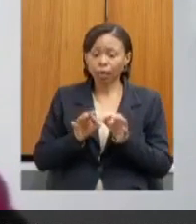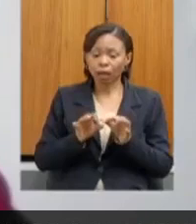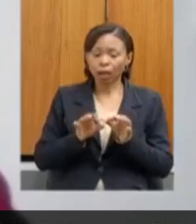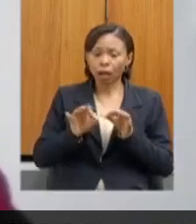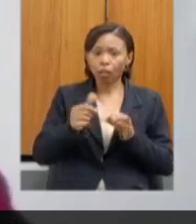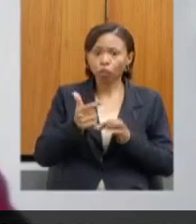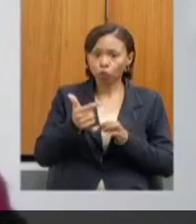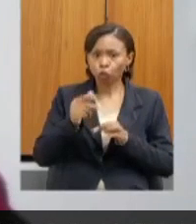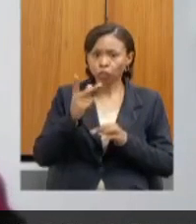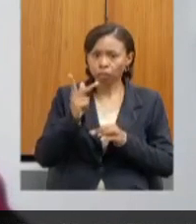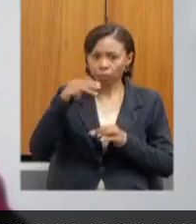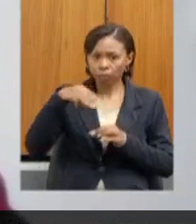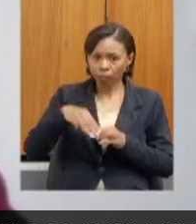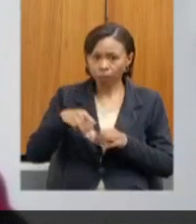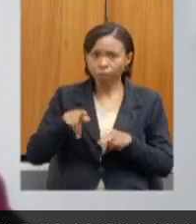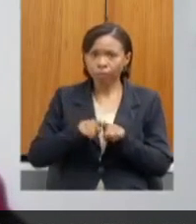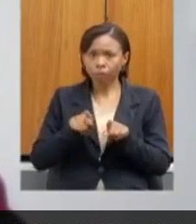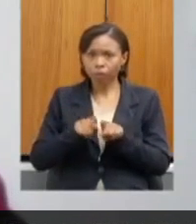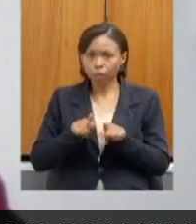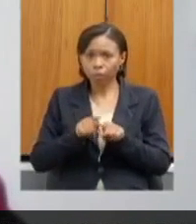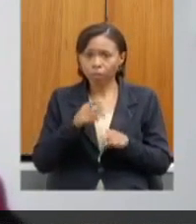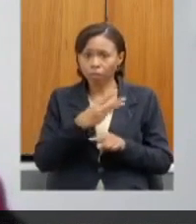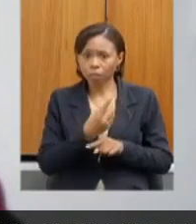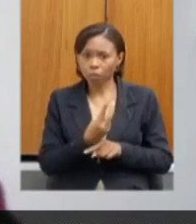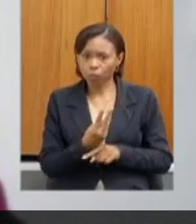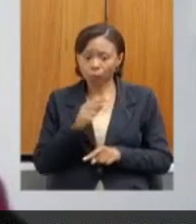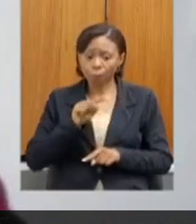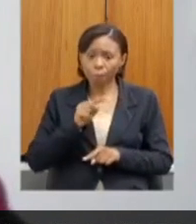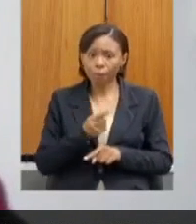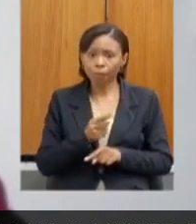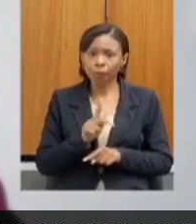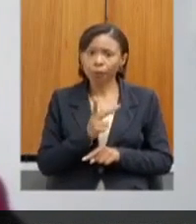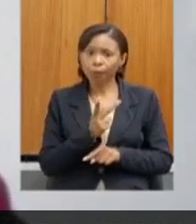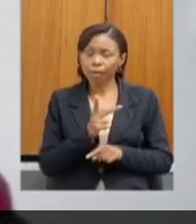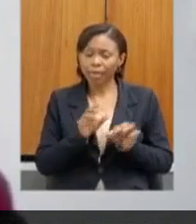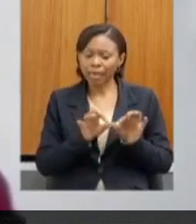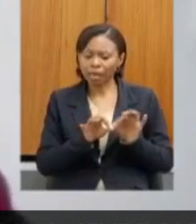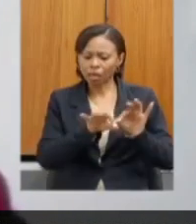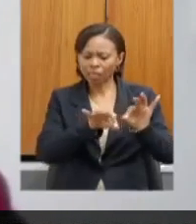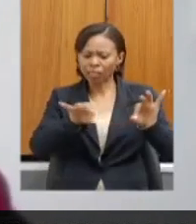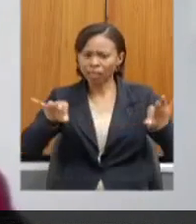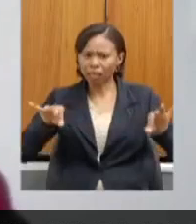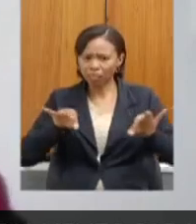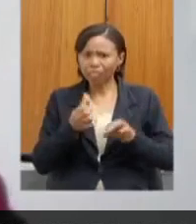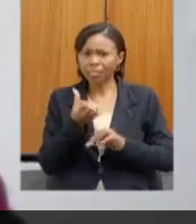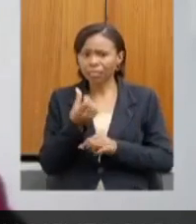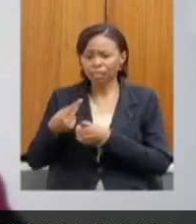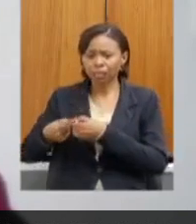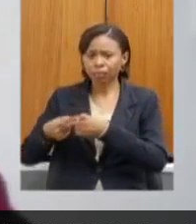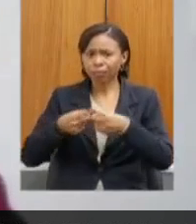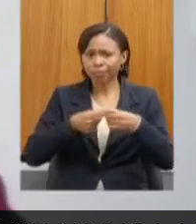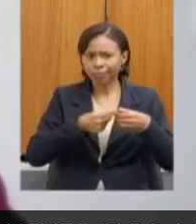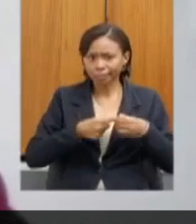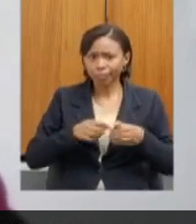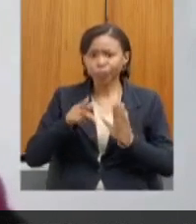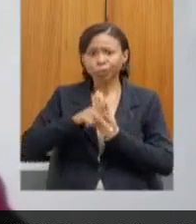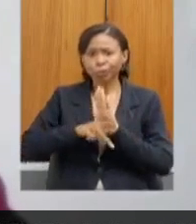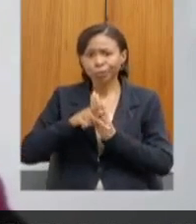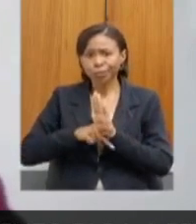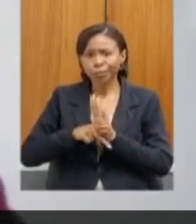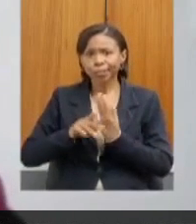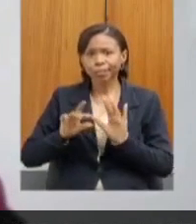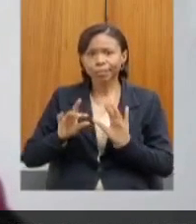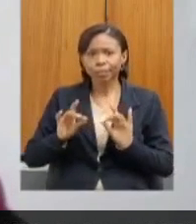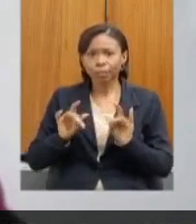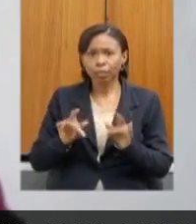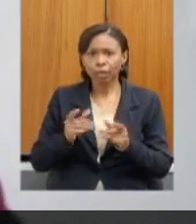inundar 32 mil hectares em seis municípios, para a gente, um projeto que mata centenas de populações ribeirinhas, pescadores, vazanteiros,